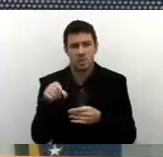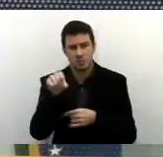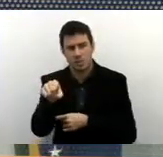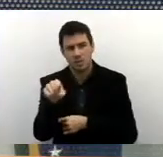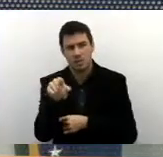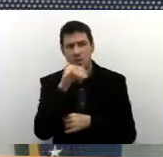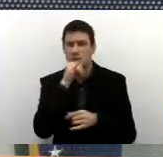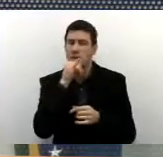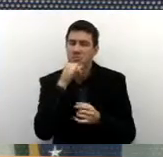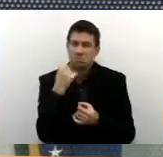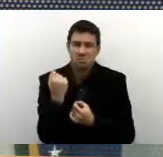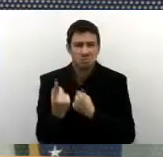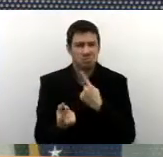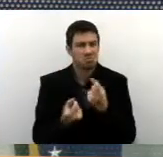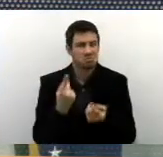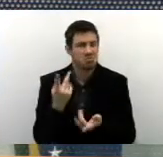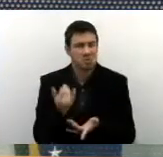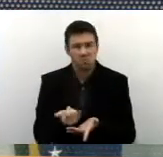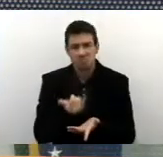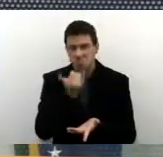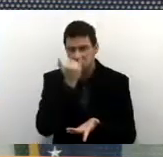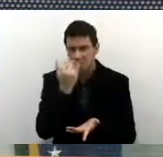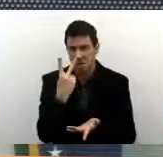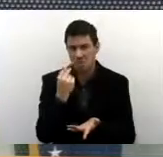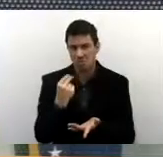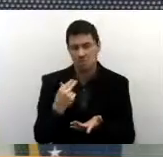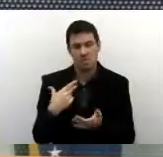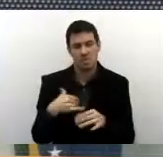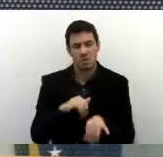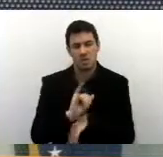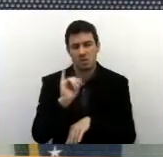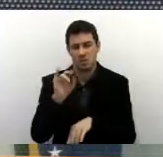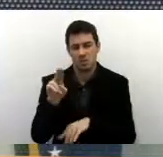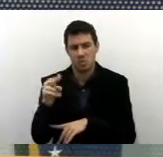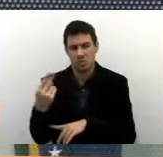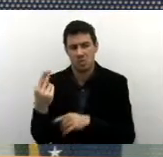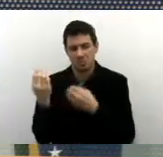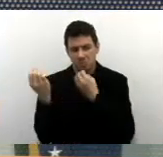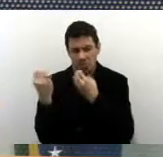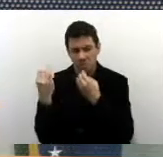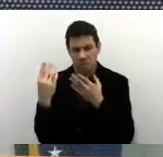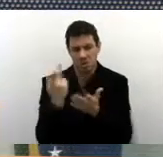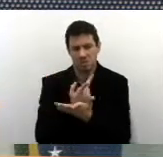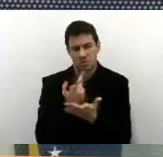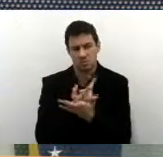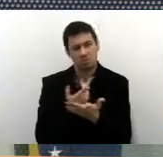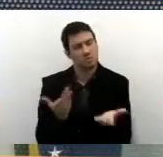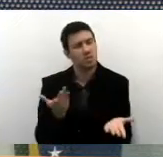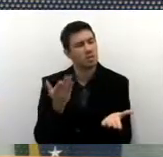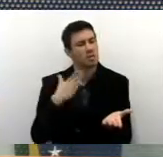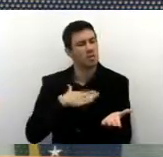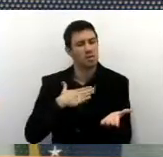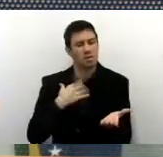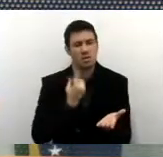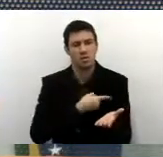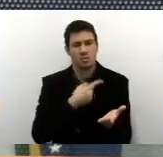algum equívoco ou com algum... algo... da nossa pasta, não.